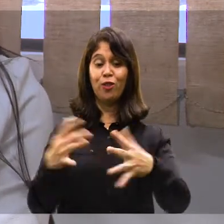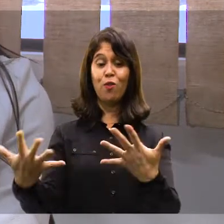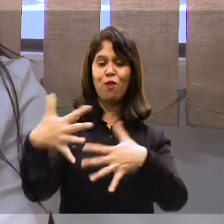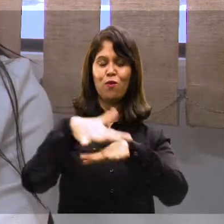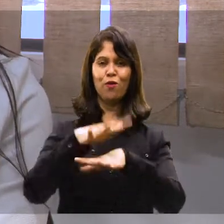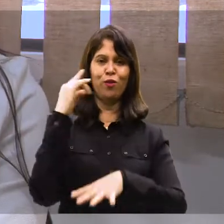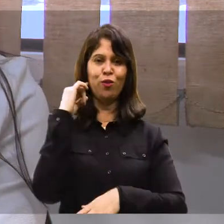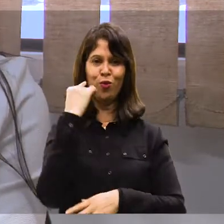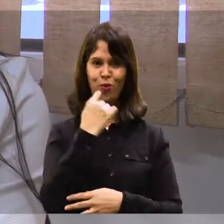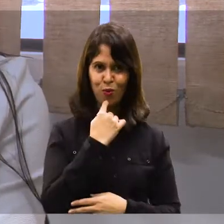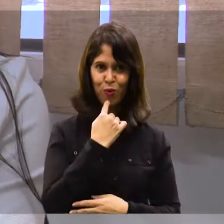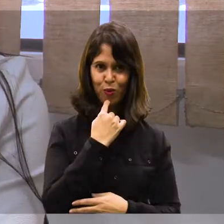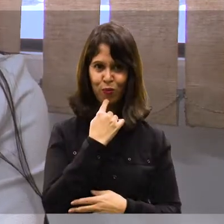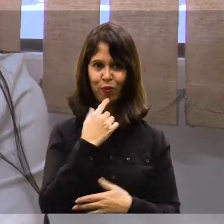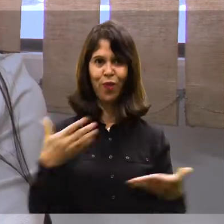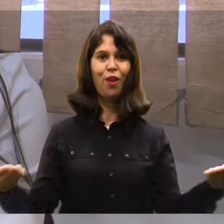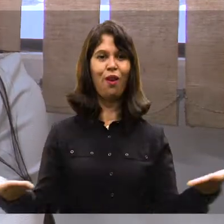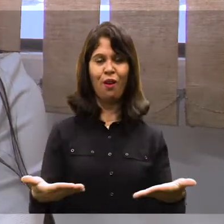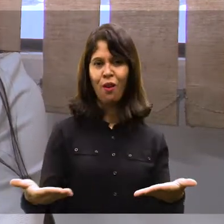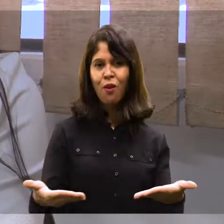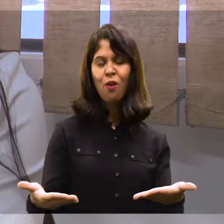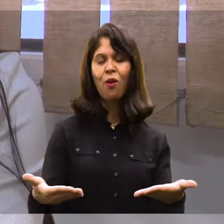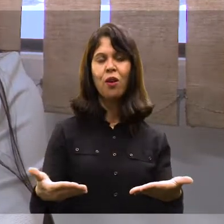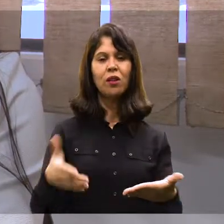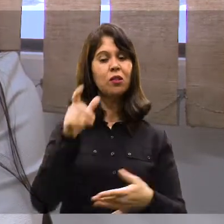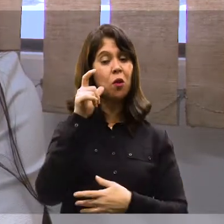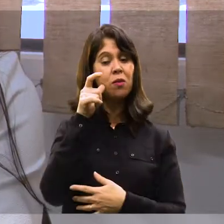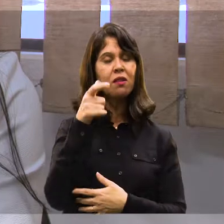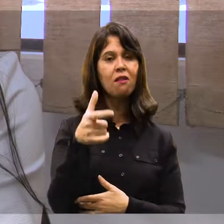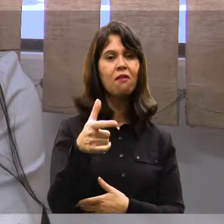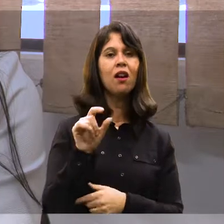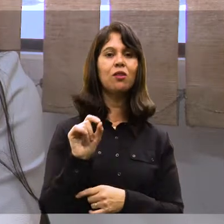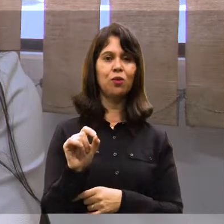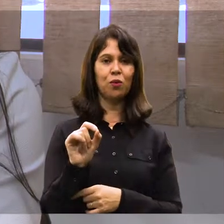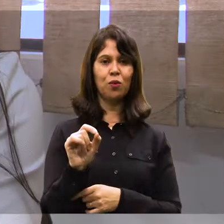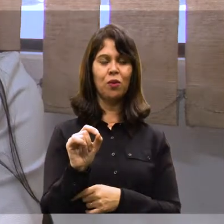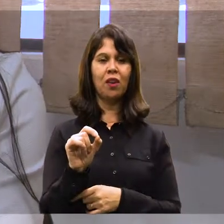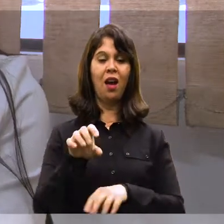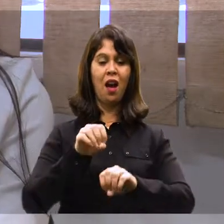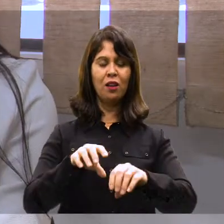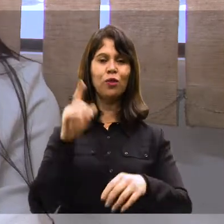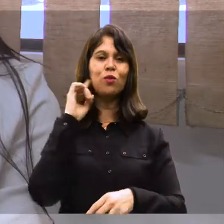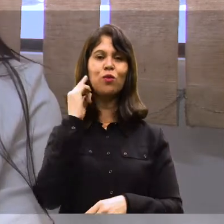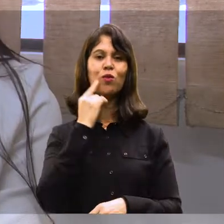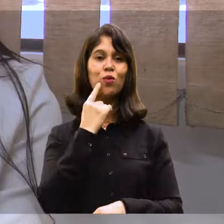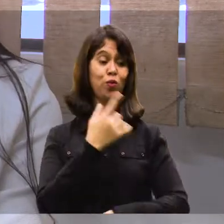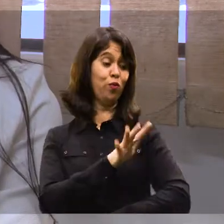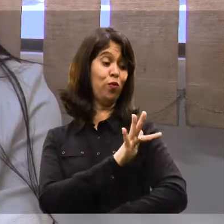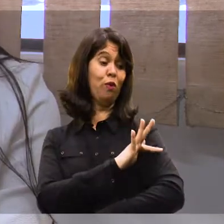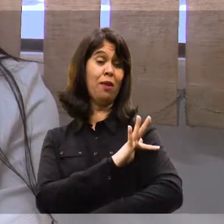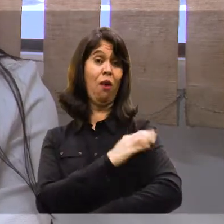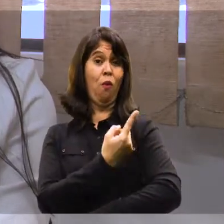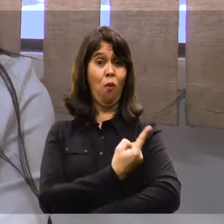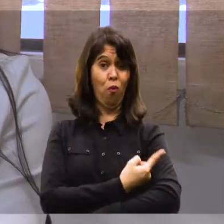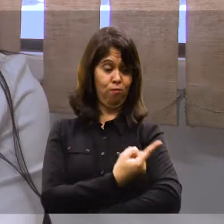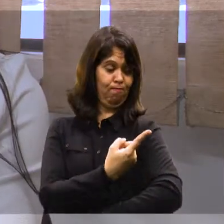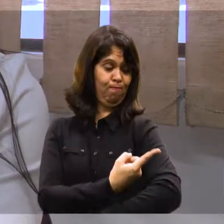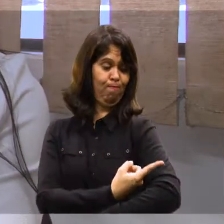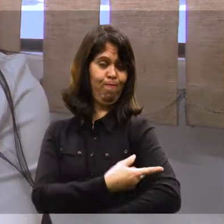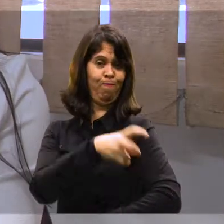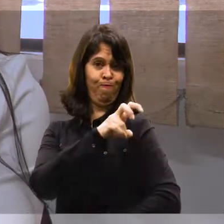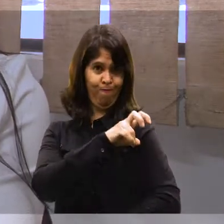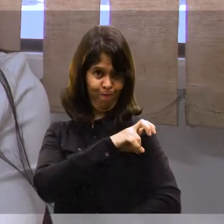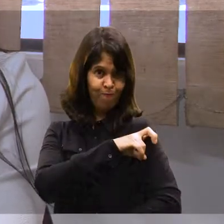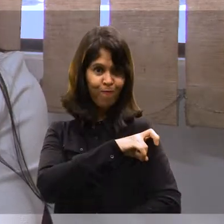da educação inclusiva de surdos. Atualmente, então, eu tenho olhado a educação de surdos nos anos iniciais do Ensino